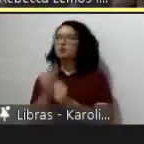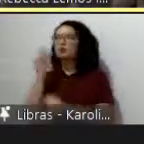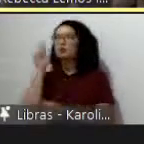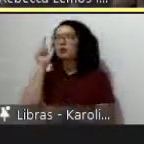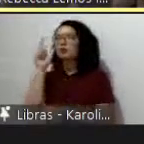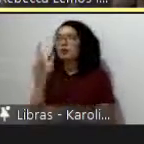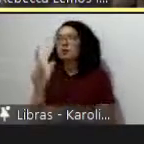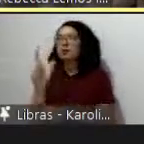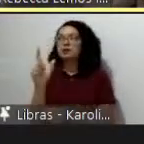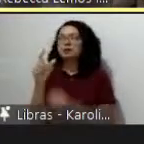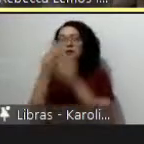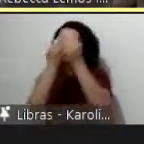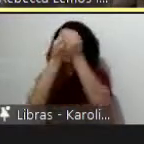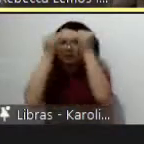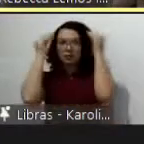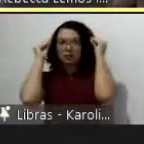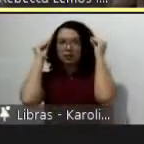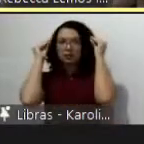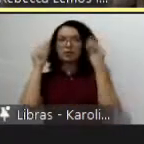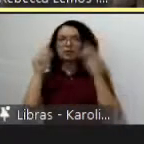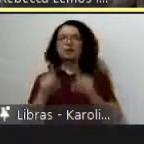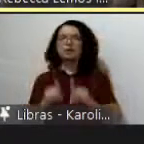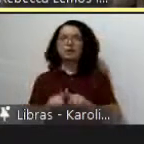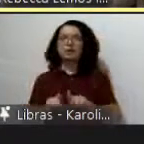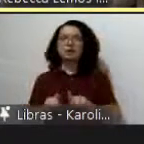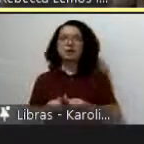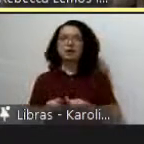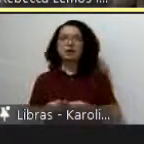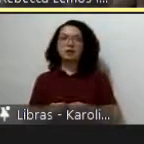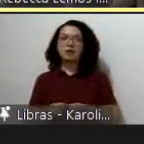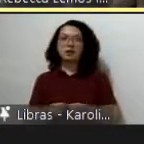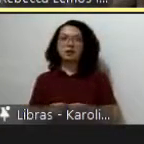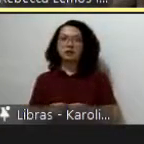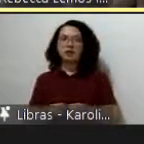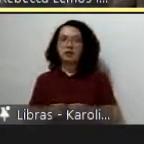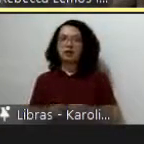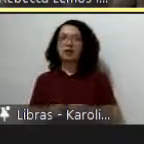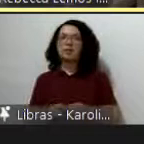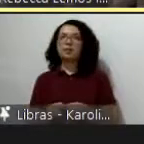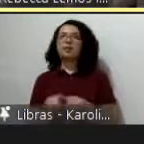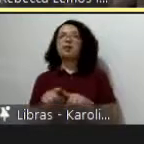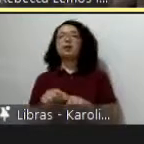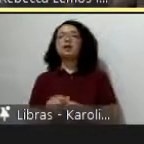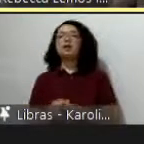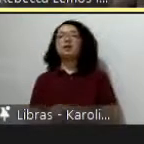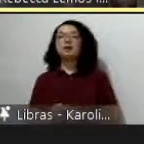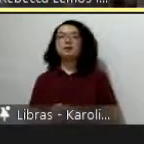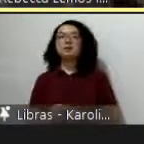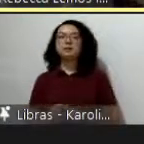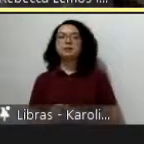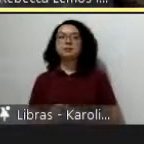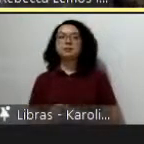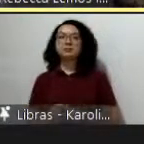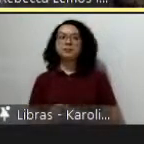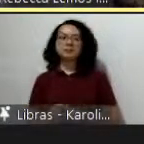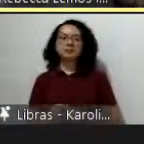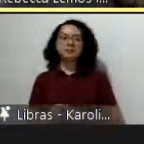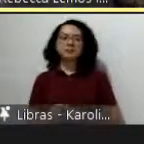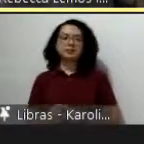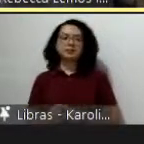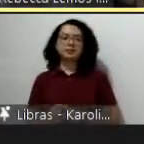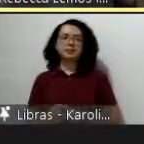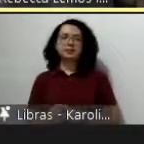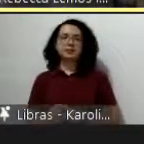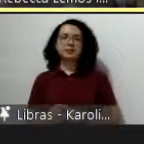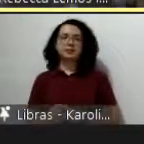e dirigi muito tempo um projeto sobre a América Central e o Caribe que é uma região que me fascina bastante